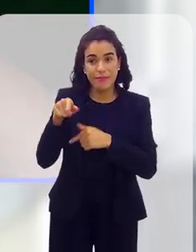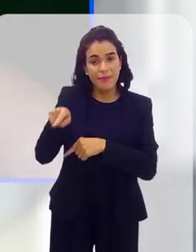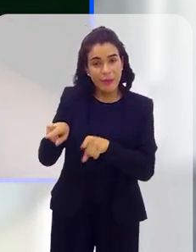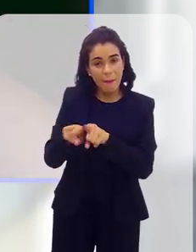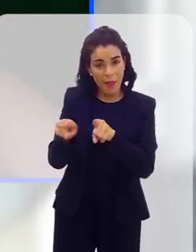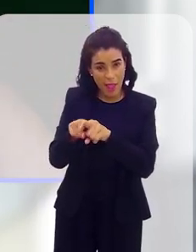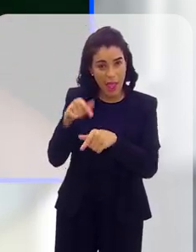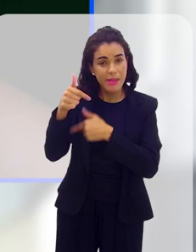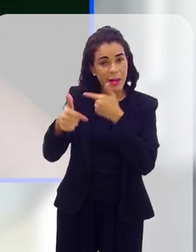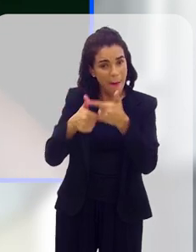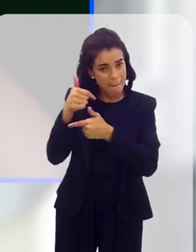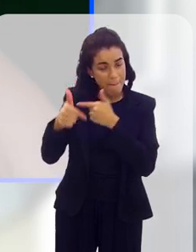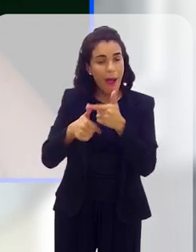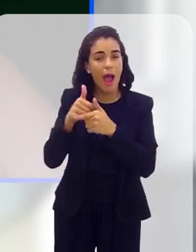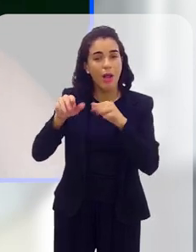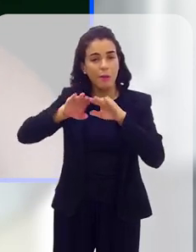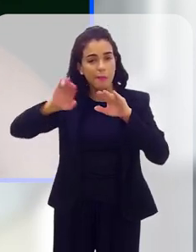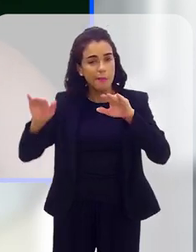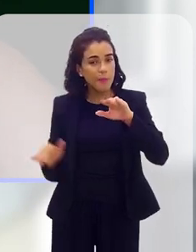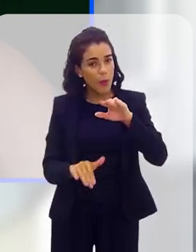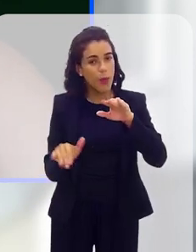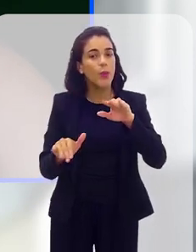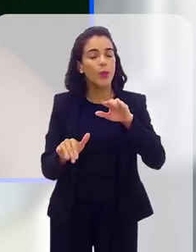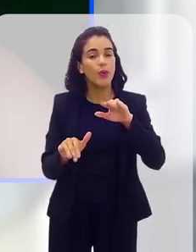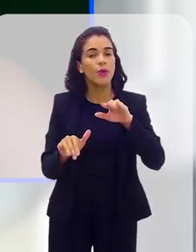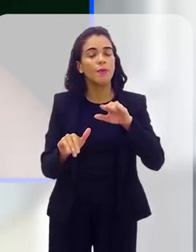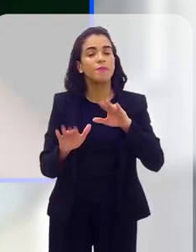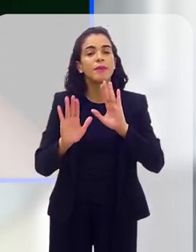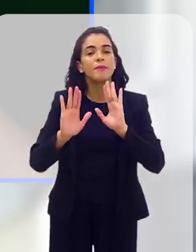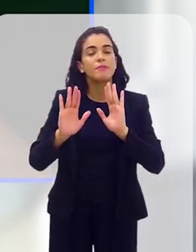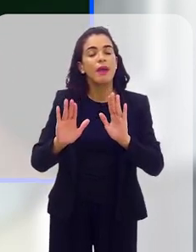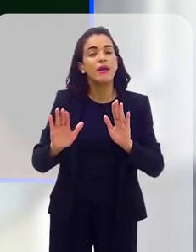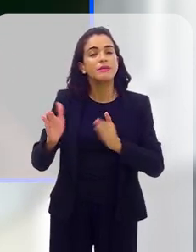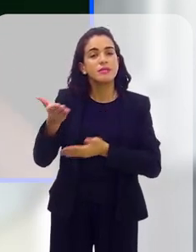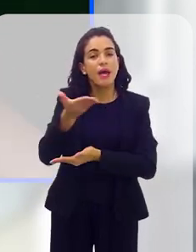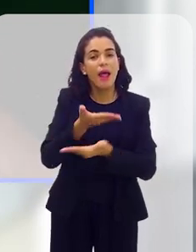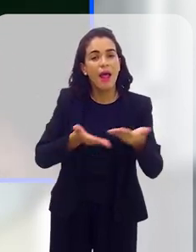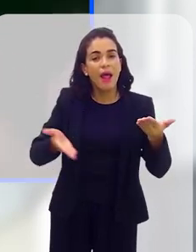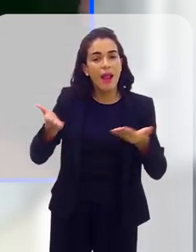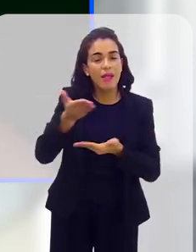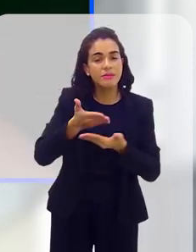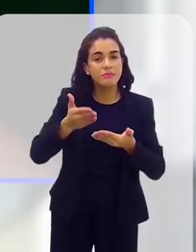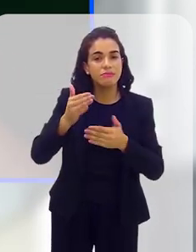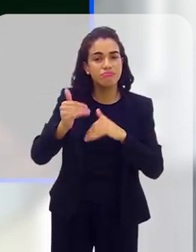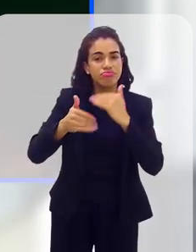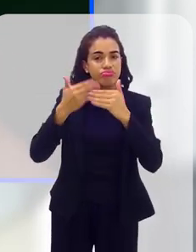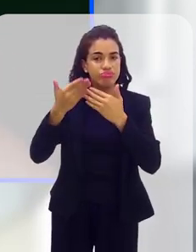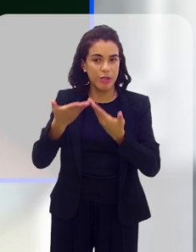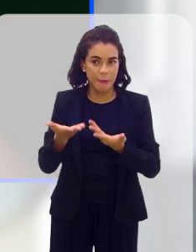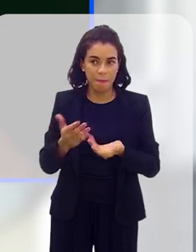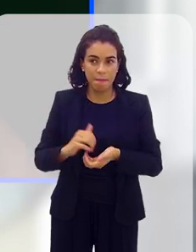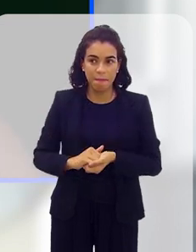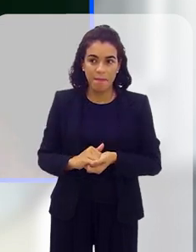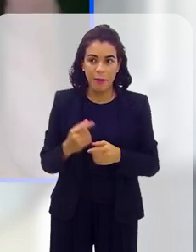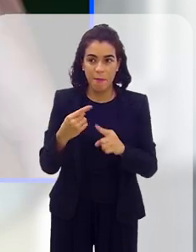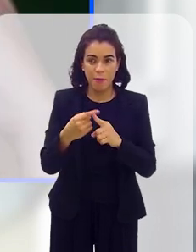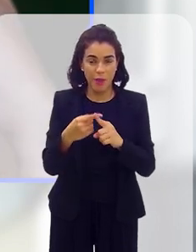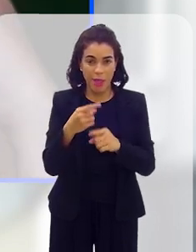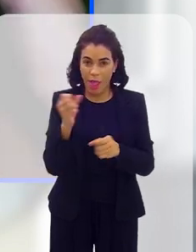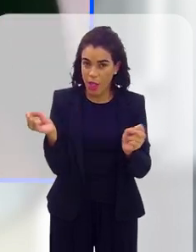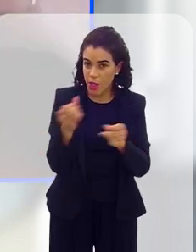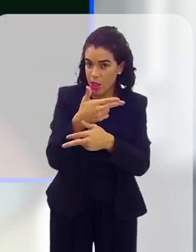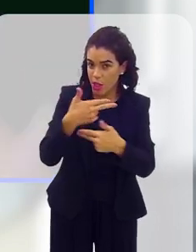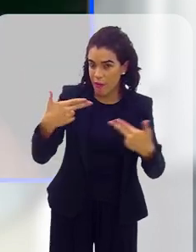vão acabar sendo considerados como também trabalho degradante, né, à medida que essas relações, elas vão se desenvolvendo e se estão